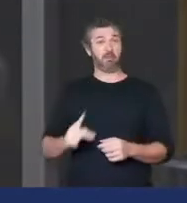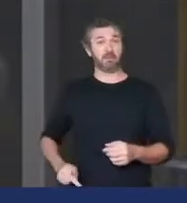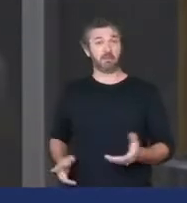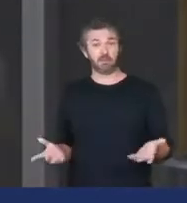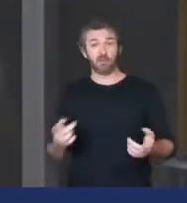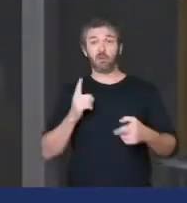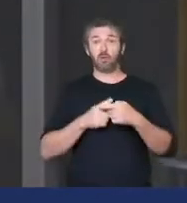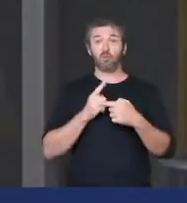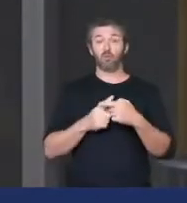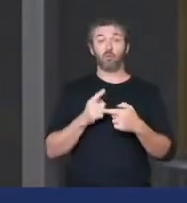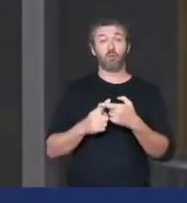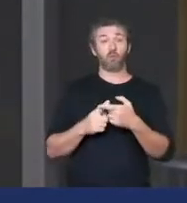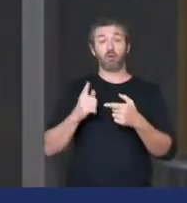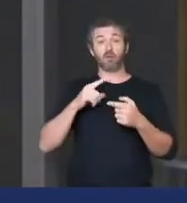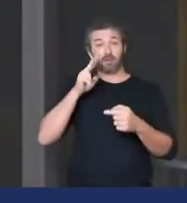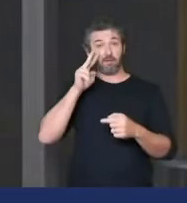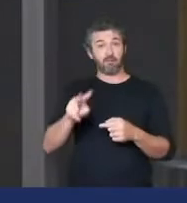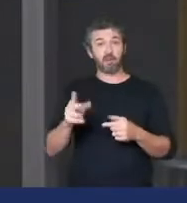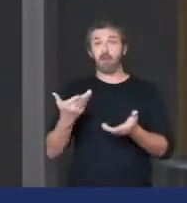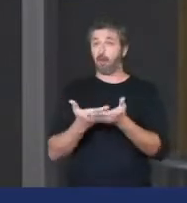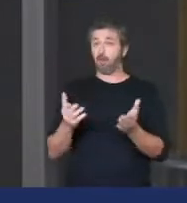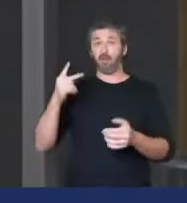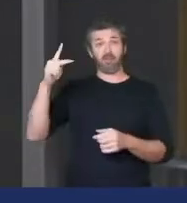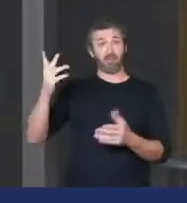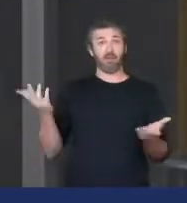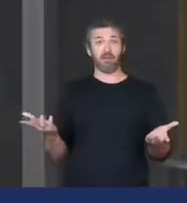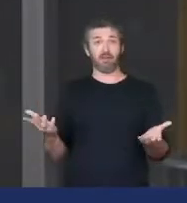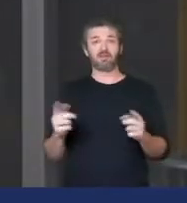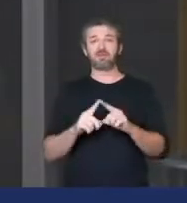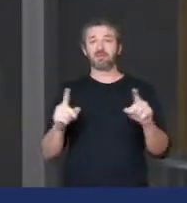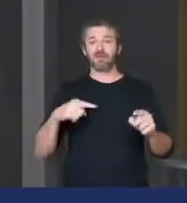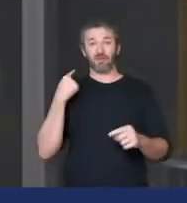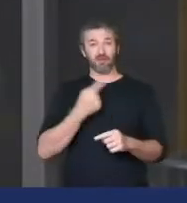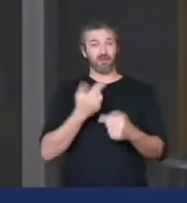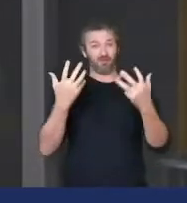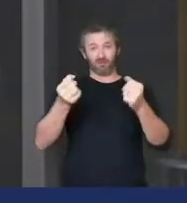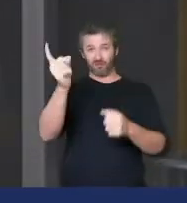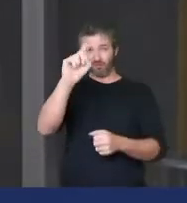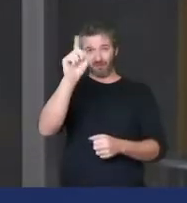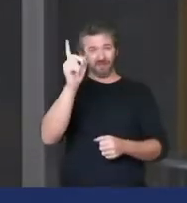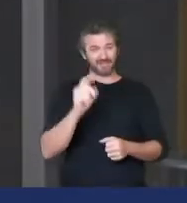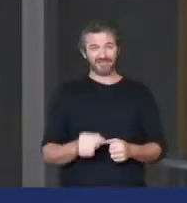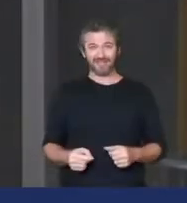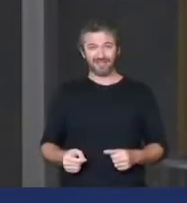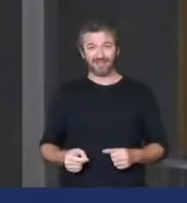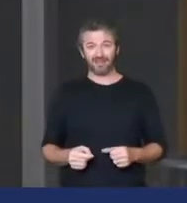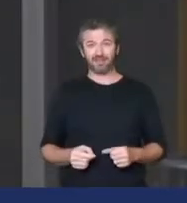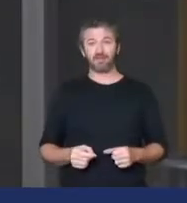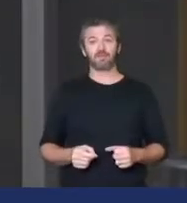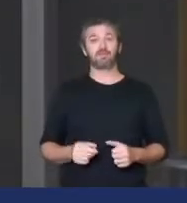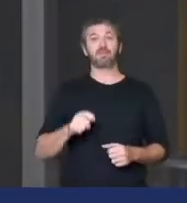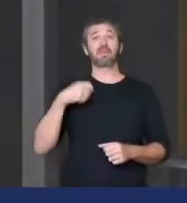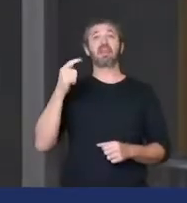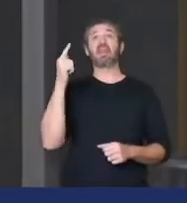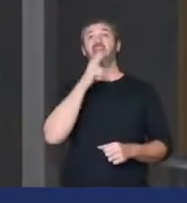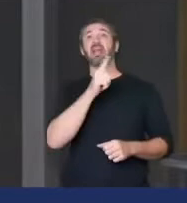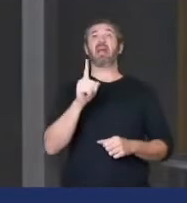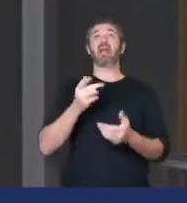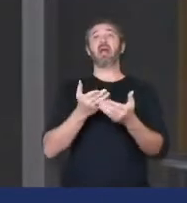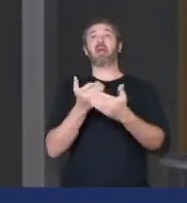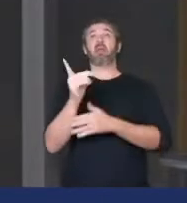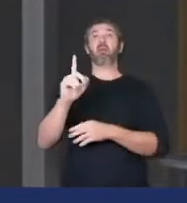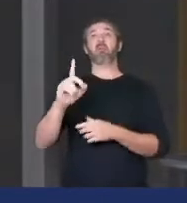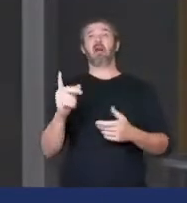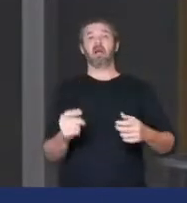o que está se desenhando é a derrota dele. Mas nós não vamos aceitar a hipótese nenhuma que quem ganhar não leva. Quem